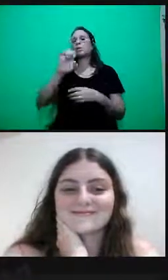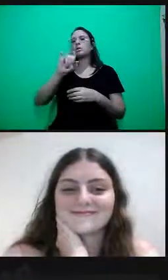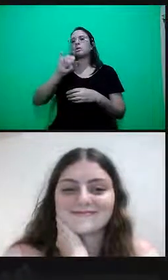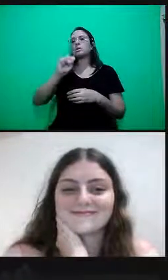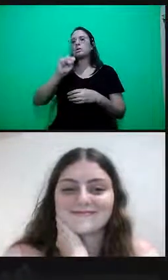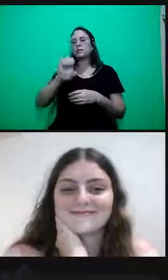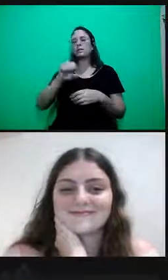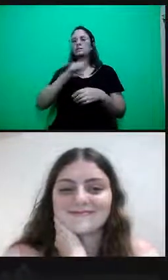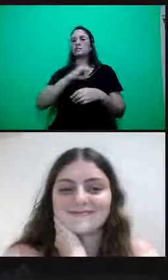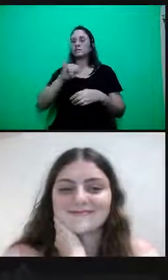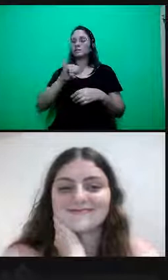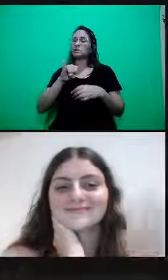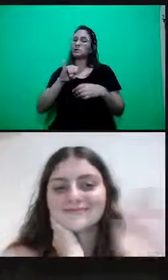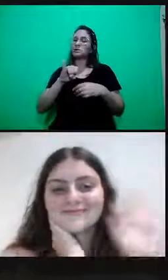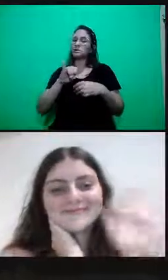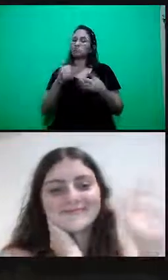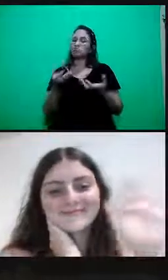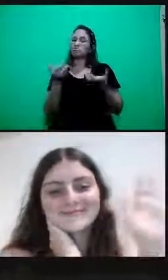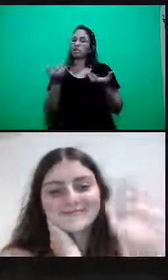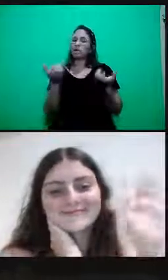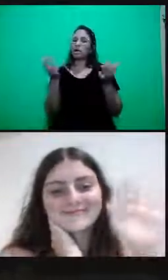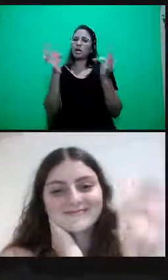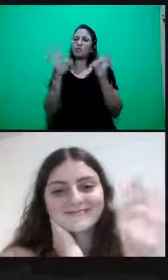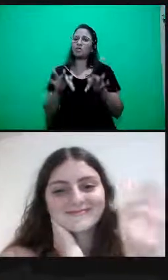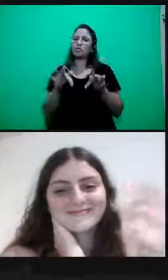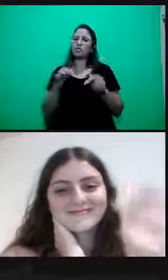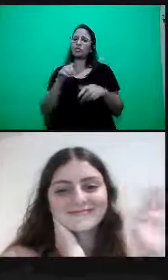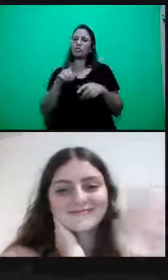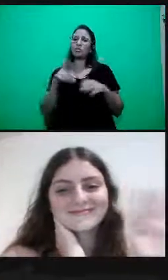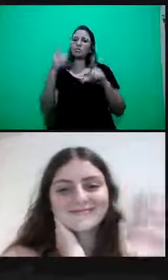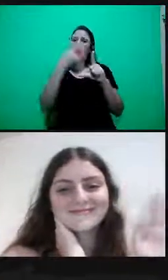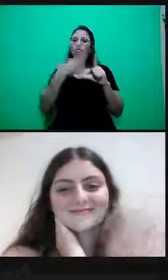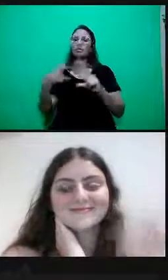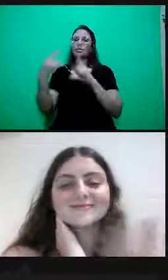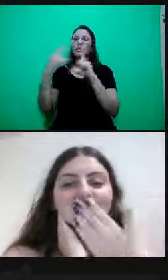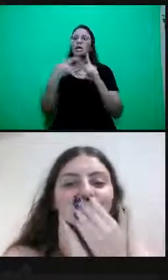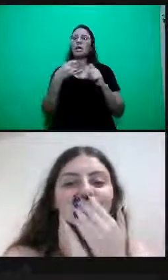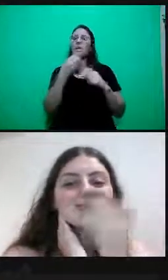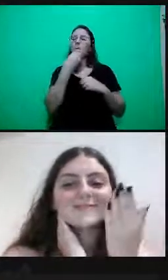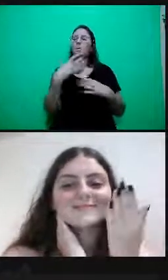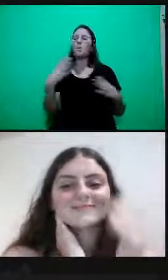live. Boa noite para todo mundo. Obrigado por tudo.